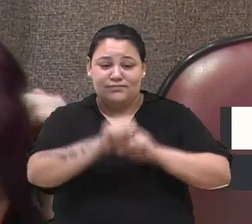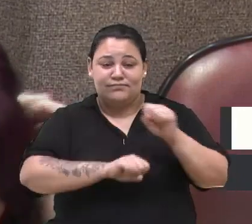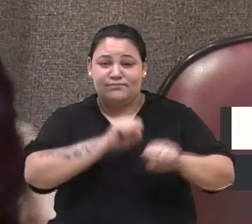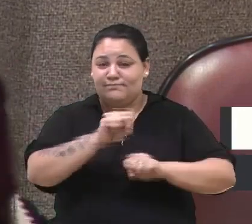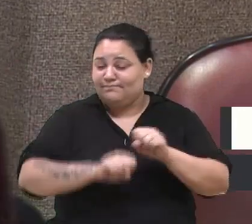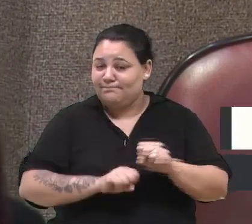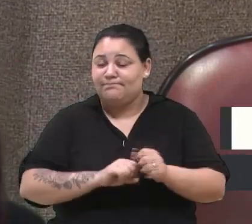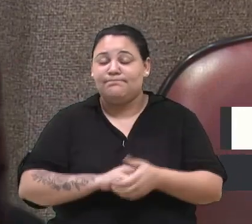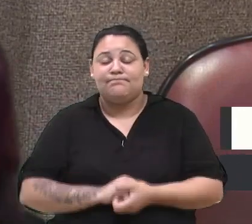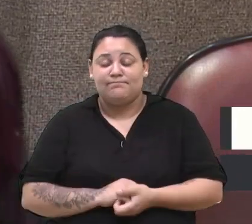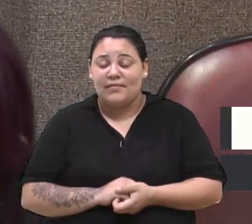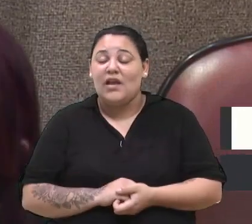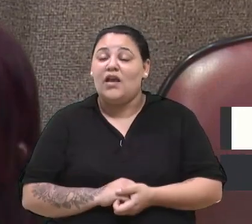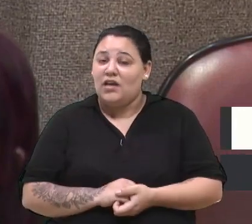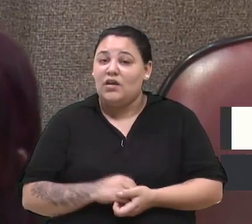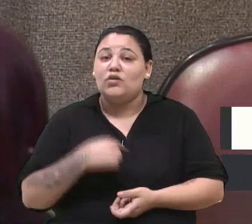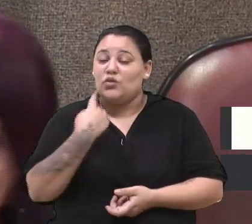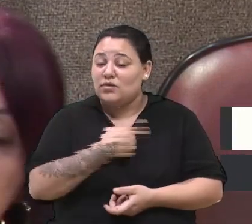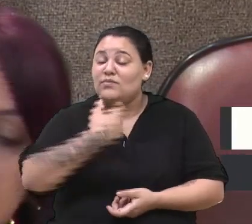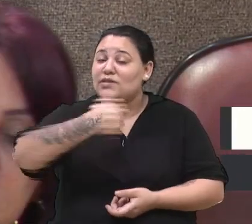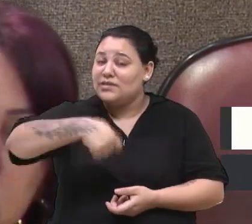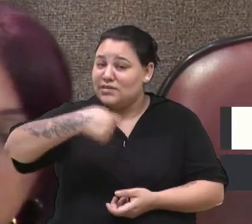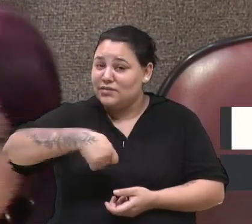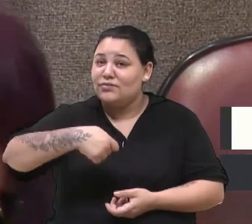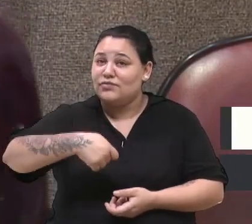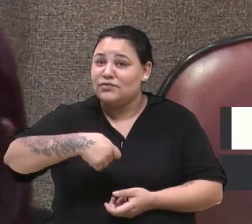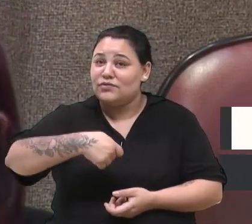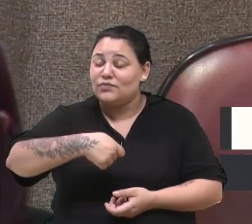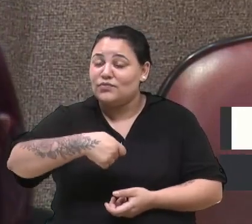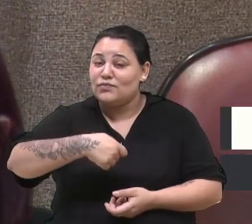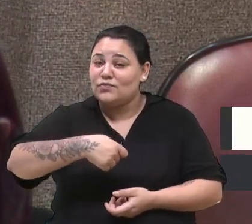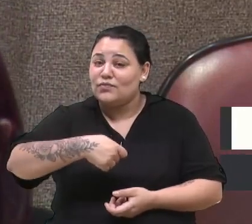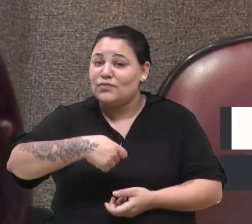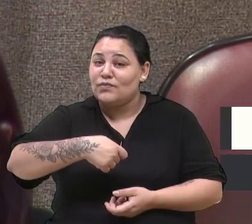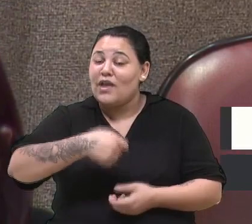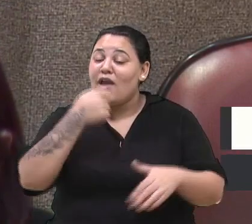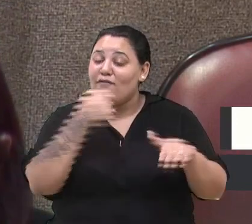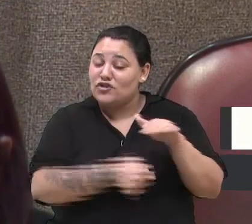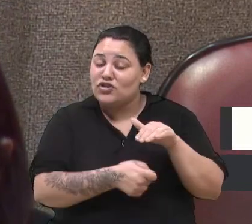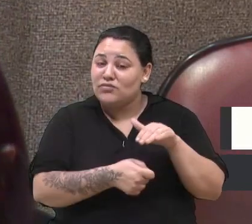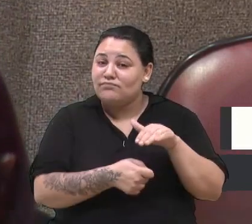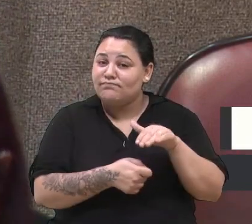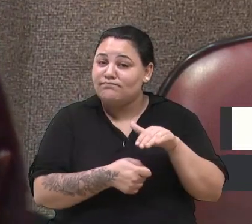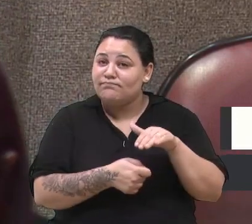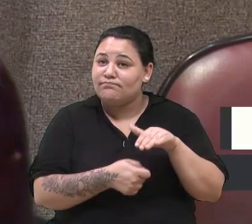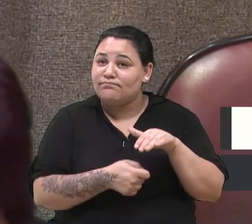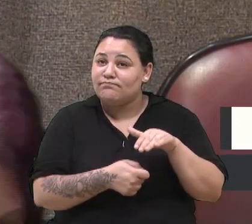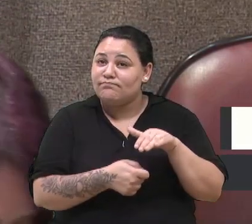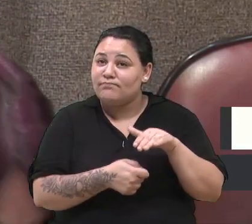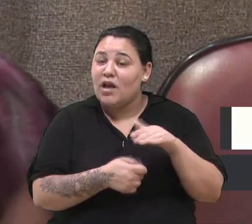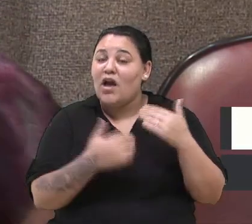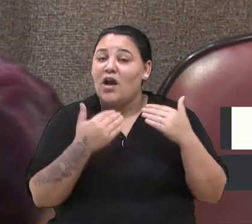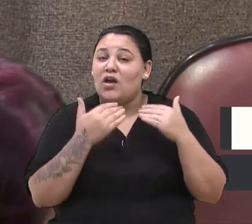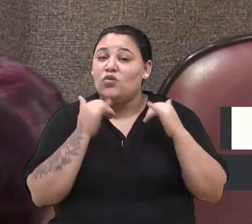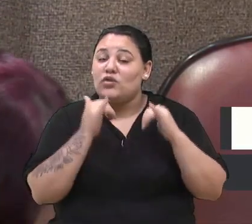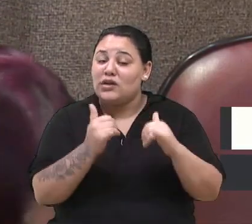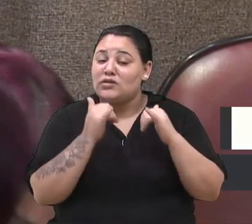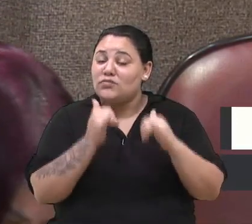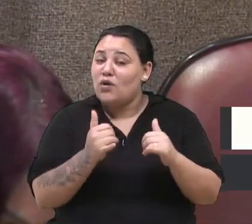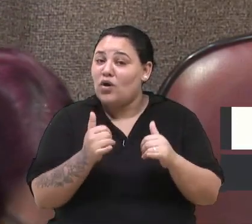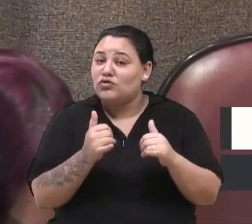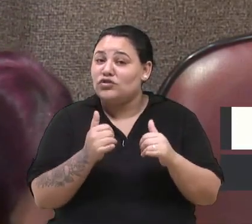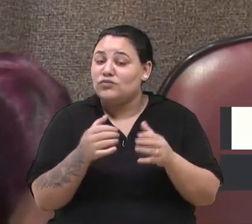Nós temos que voltar a investir no transporte coletivo. O transporte coletivo de Caxias foi implodido